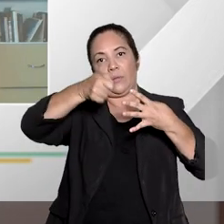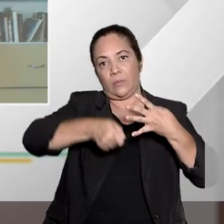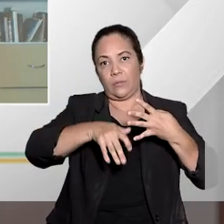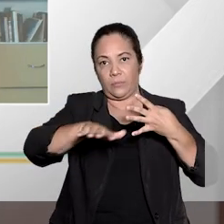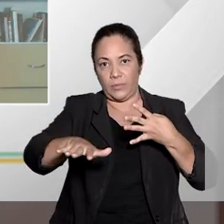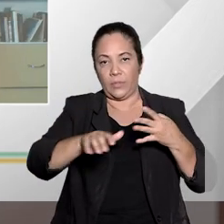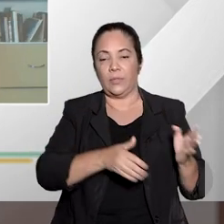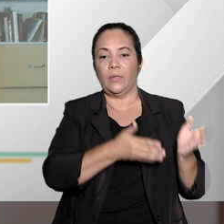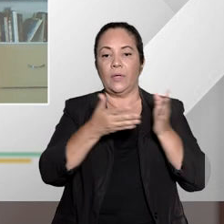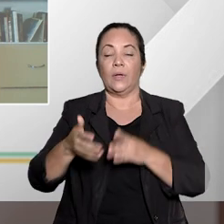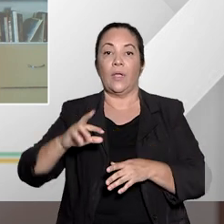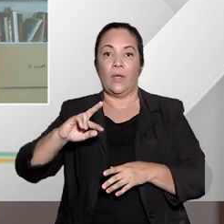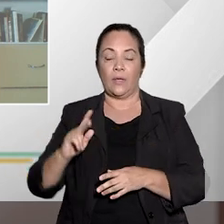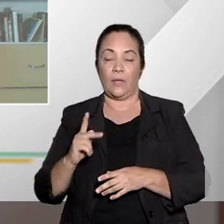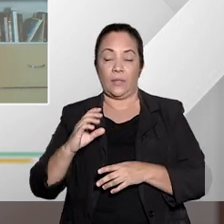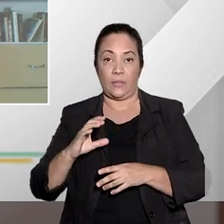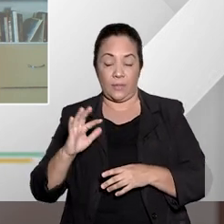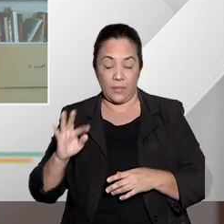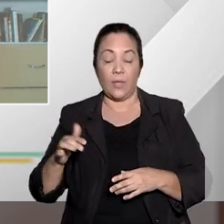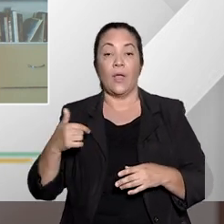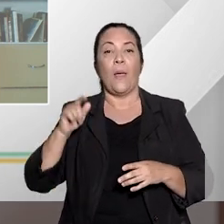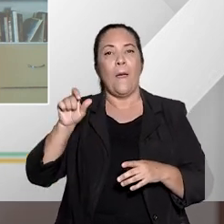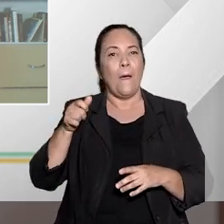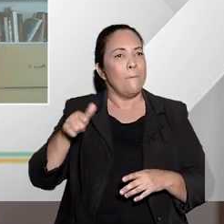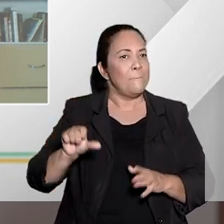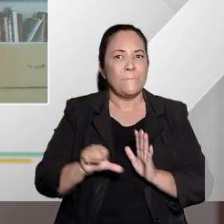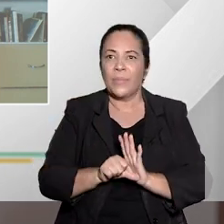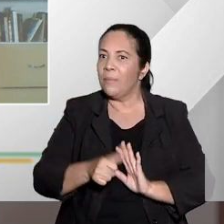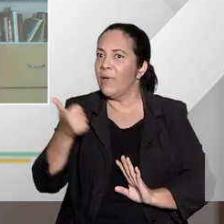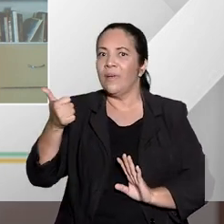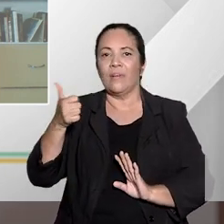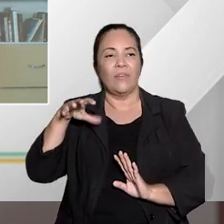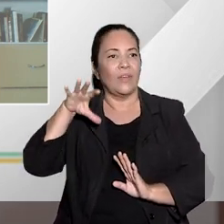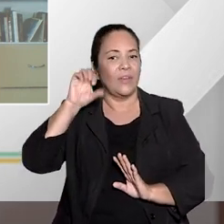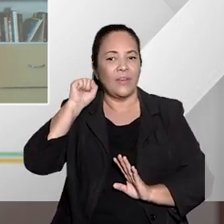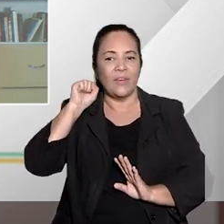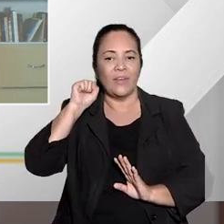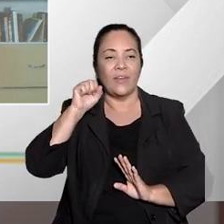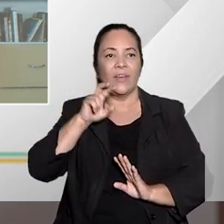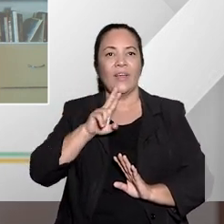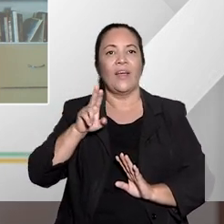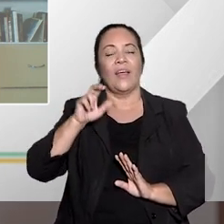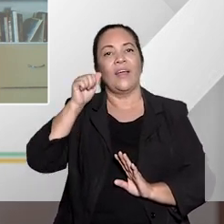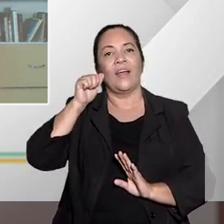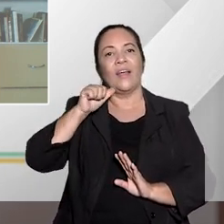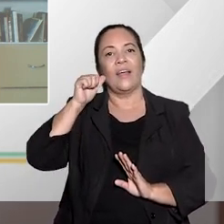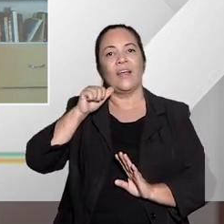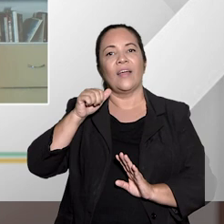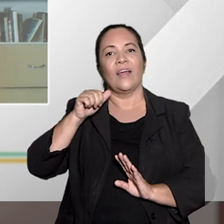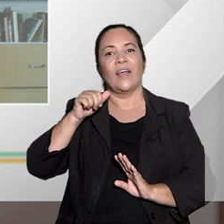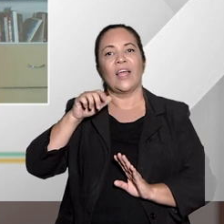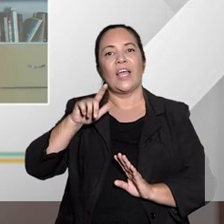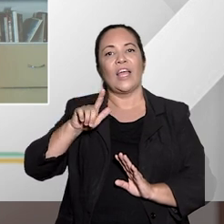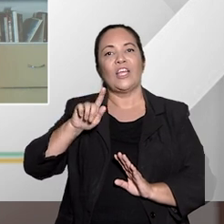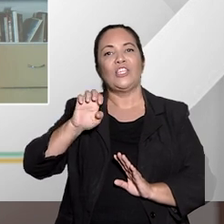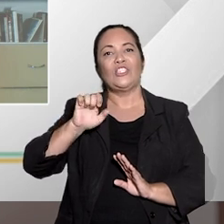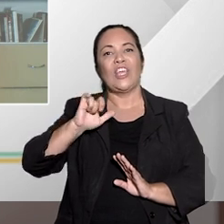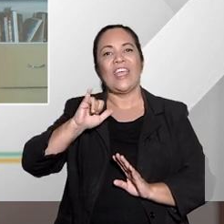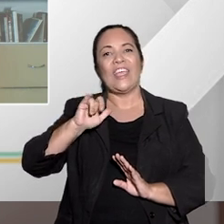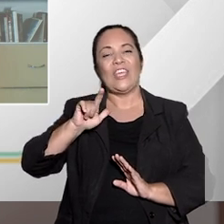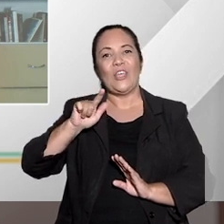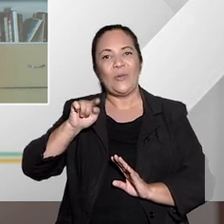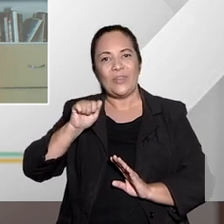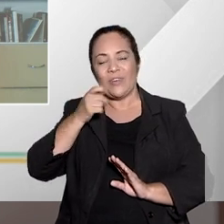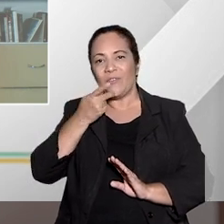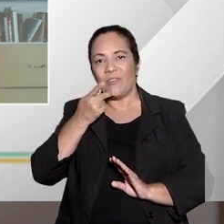Inclusive, sobre o HC trancativo, a primeira vez que eu escutei falar foi em uma videoaula da doutora Geilsa, né? Doutora